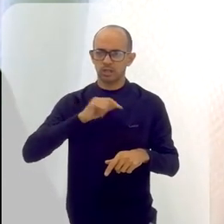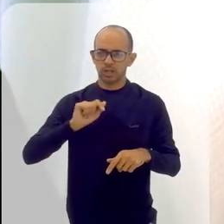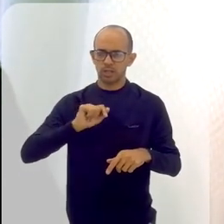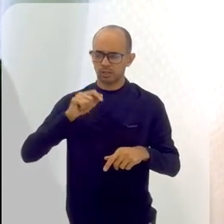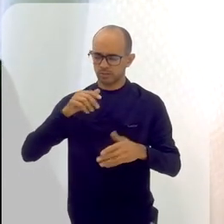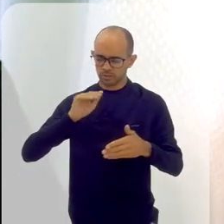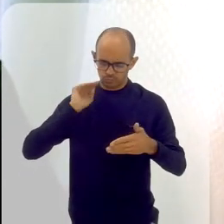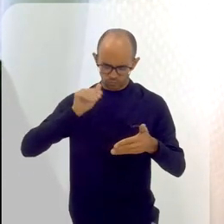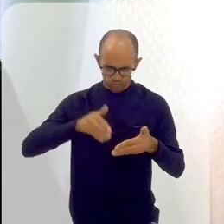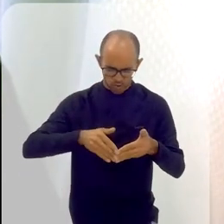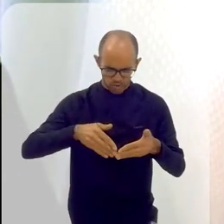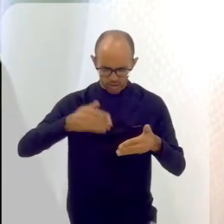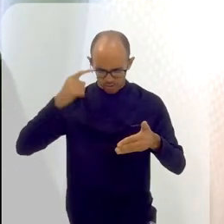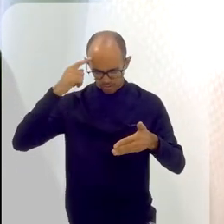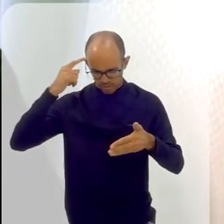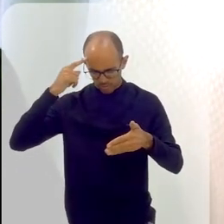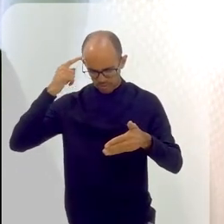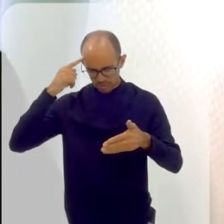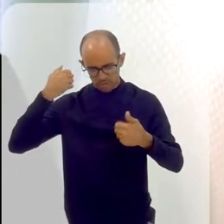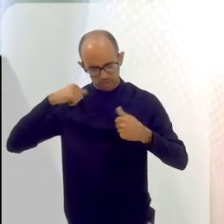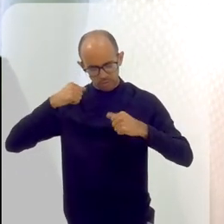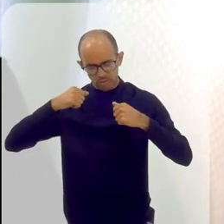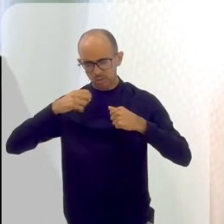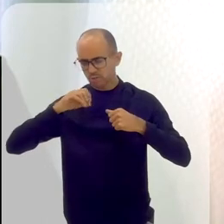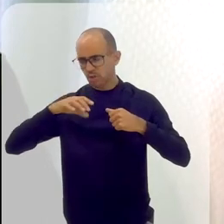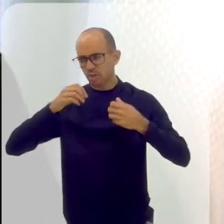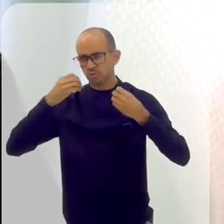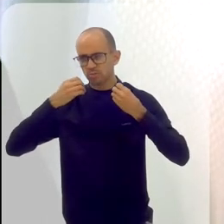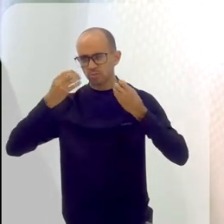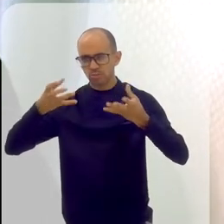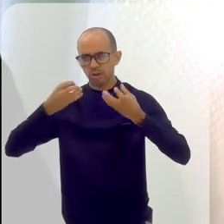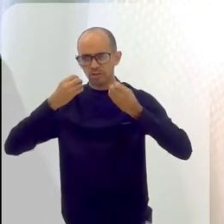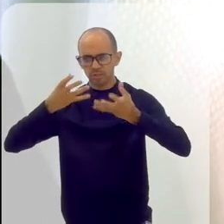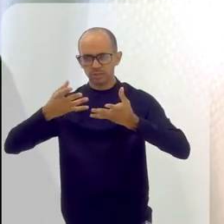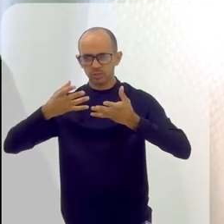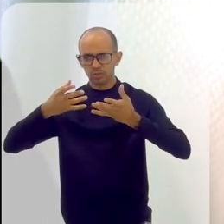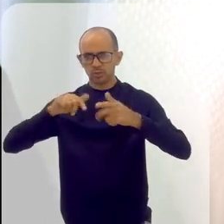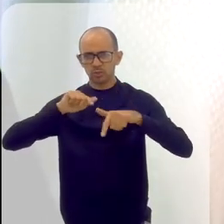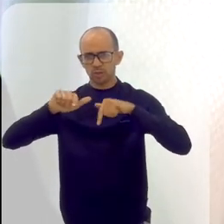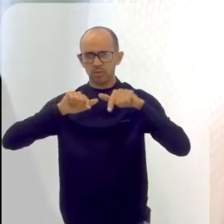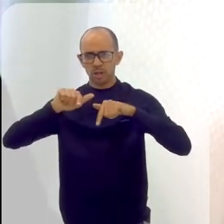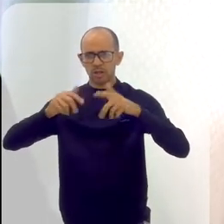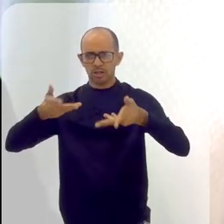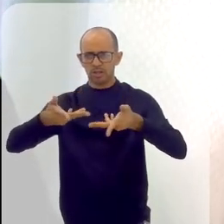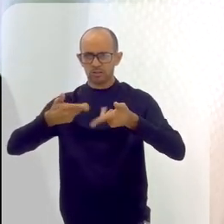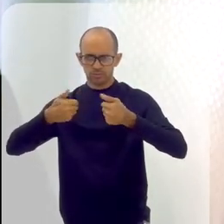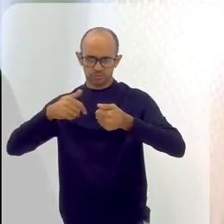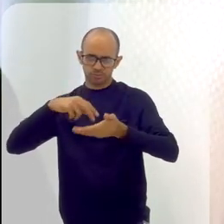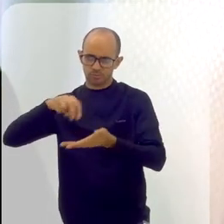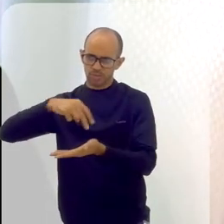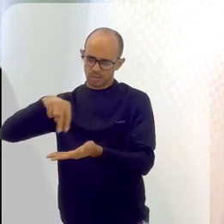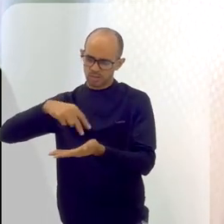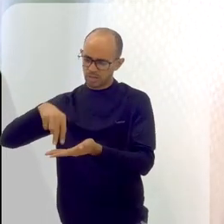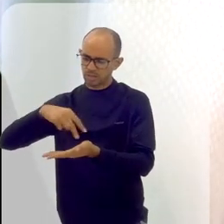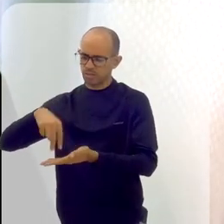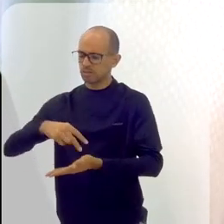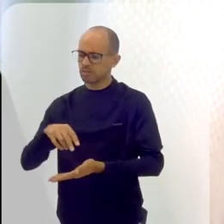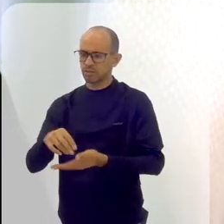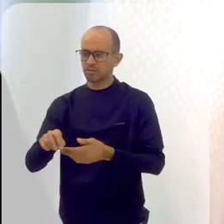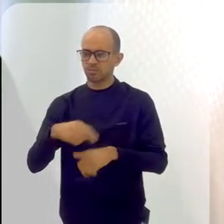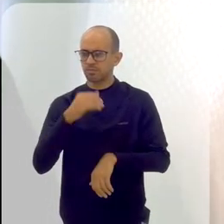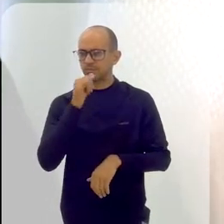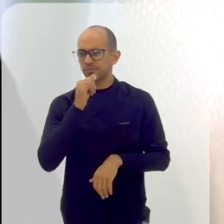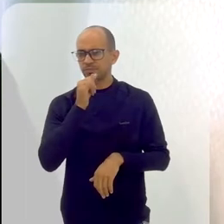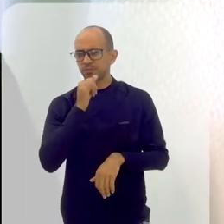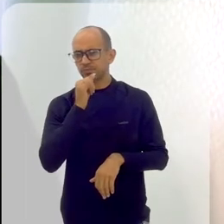dentro das suas próprias cabeças que isso precisa de uma evasão. Que o trabalho artístico em geral, seja uma escrita, uma dança, seja uma performance,